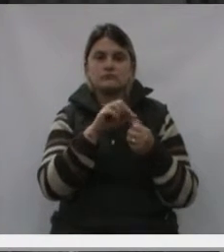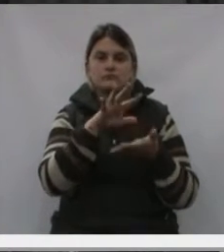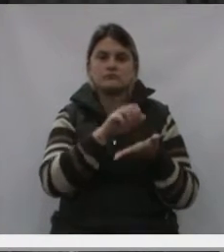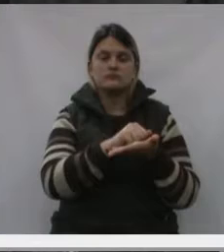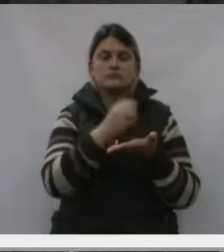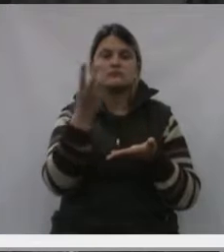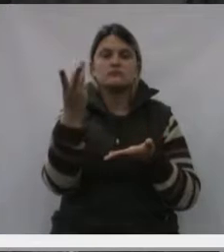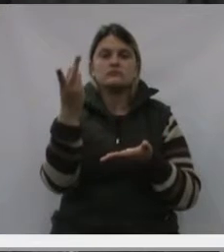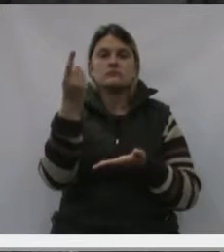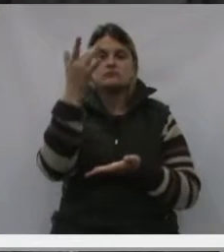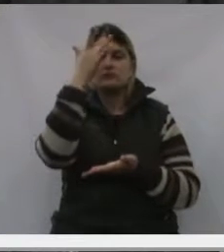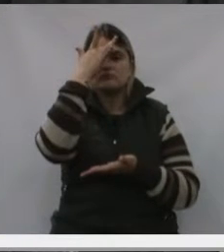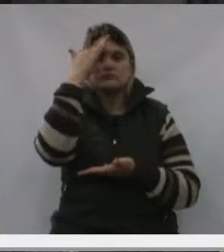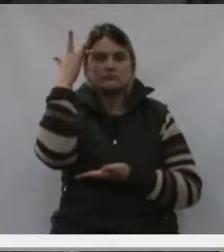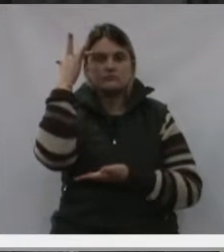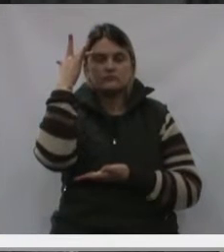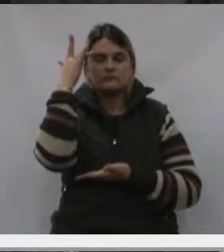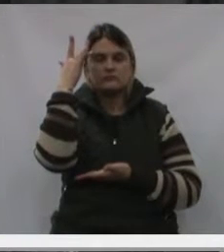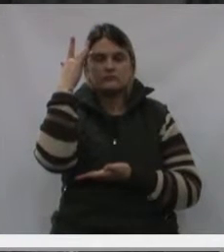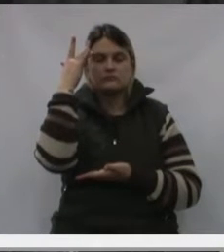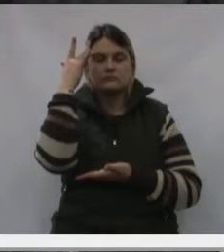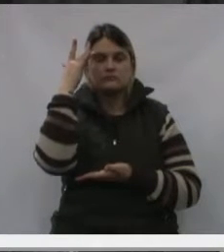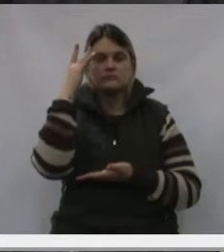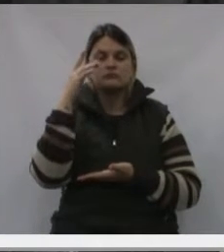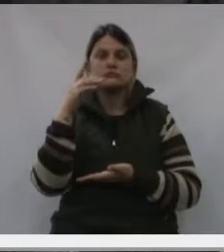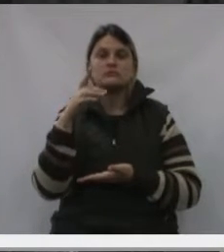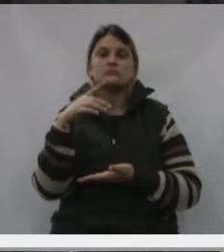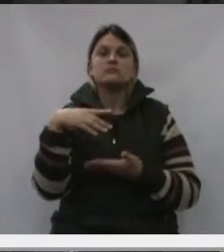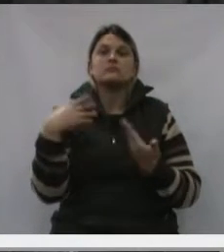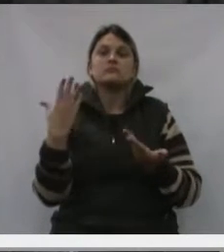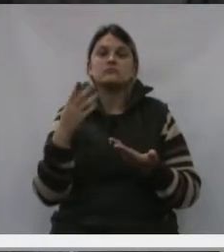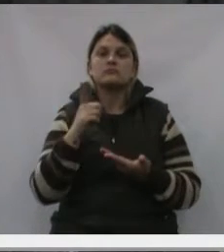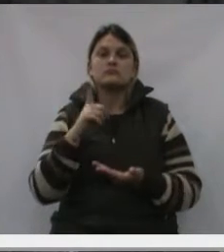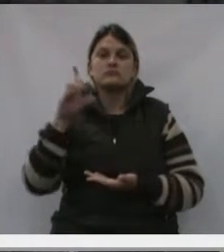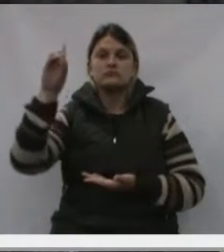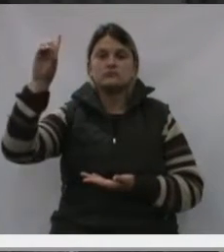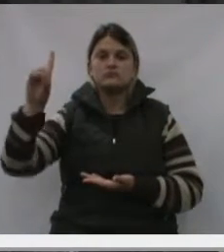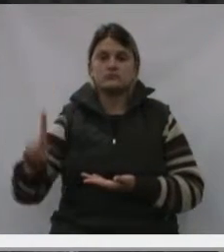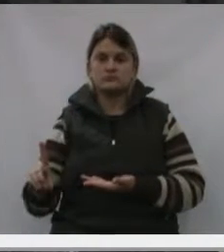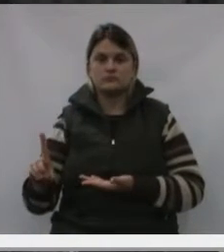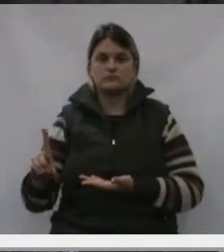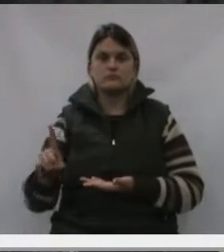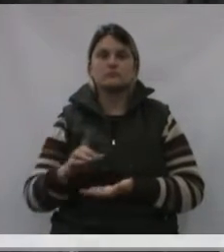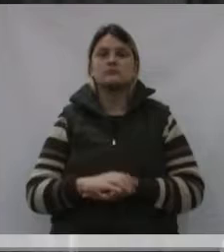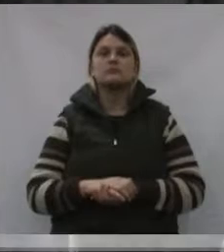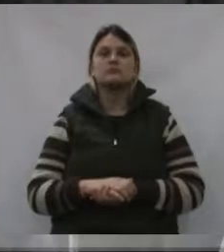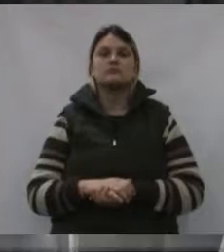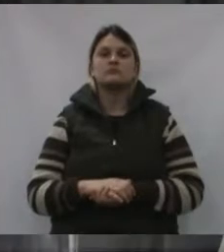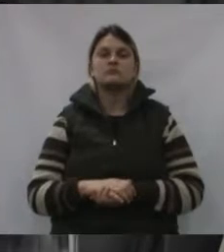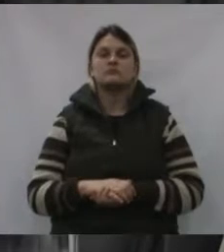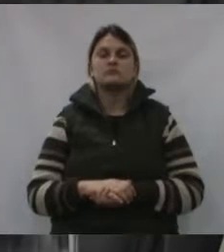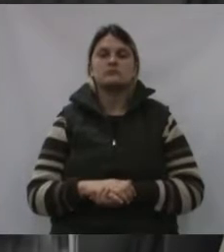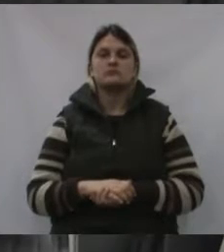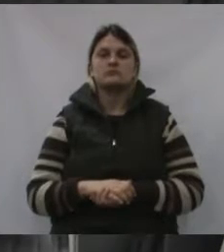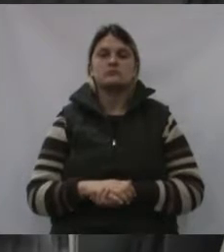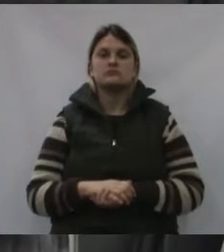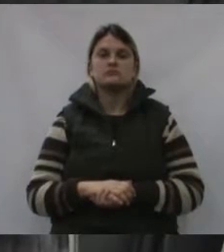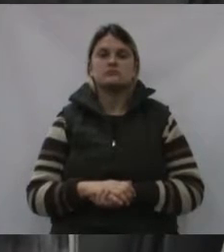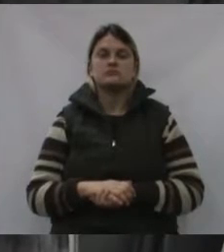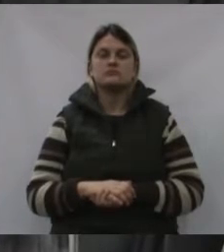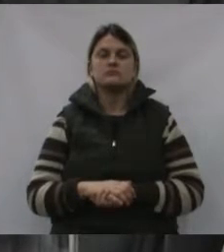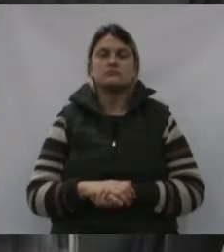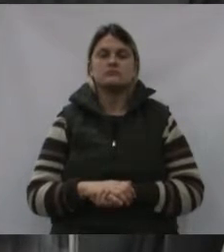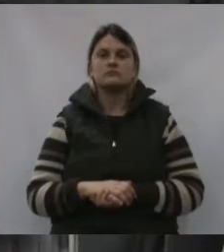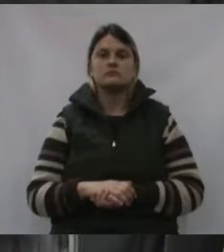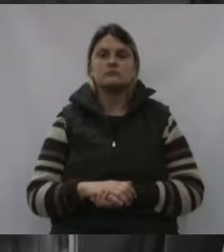pessoas e quais são as portadoras de necessidades especiais. Com esse